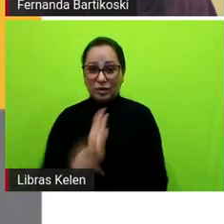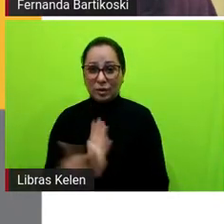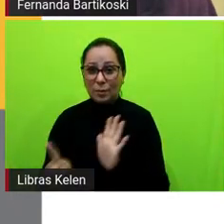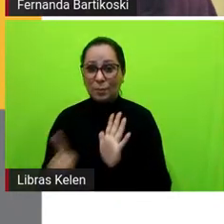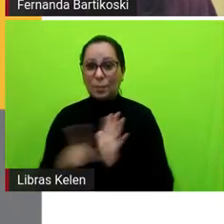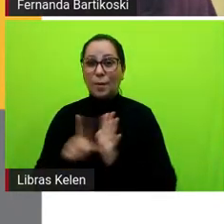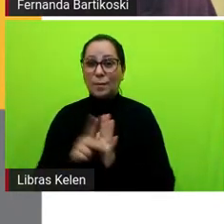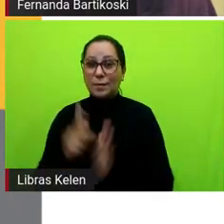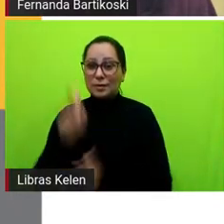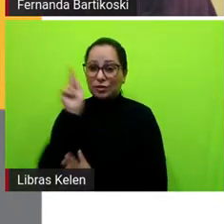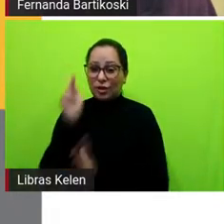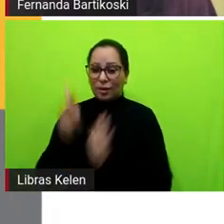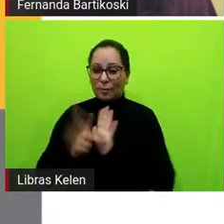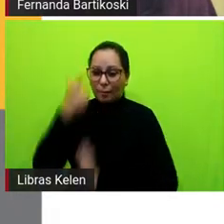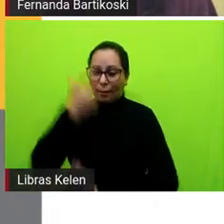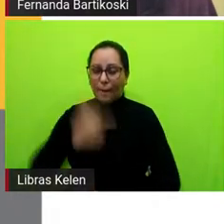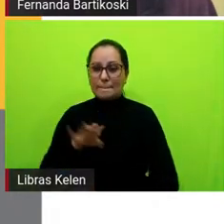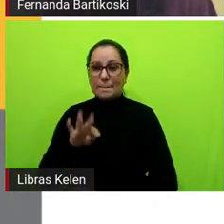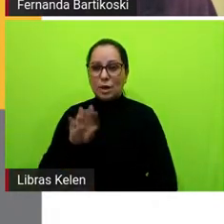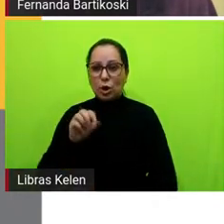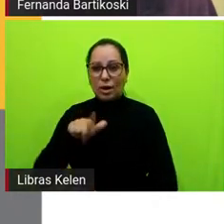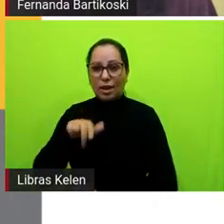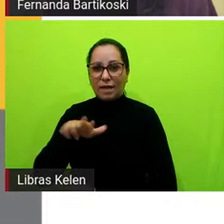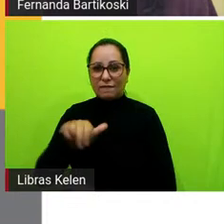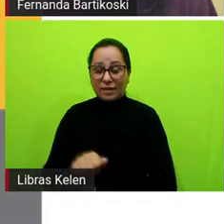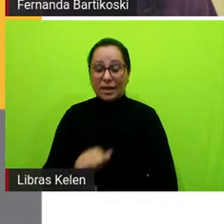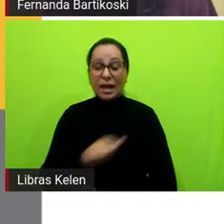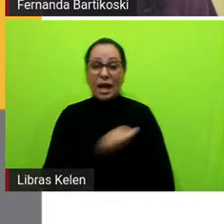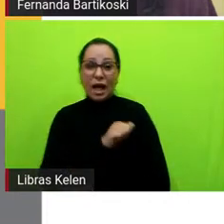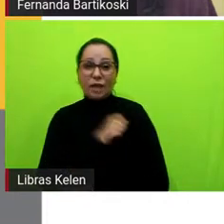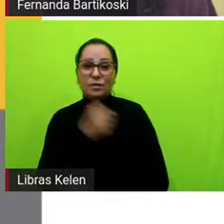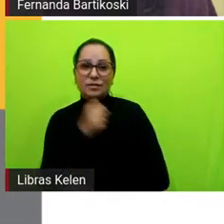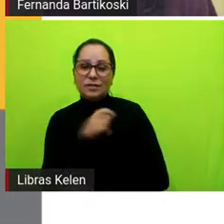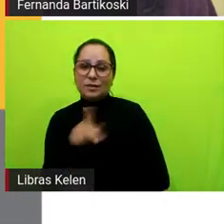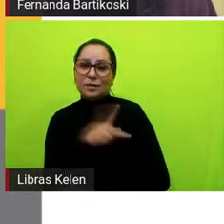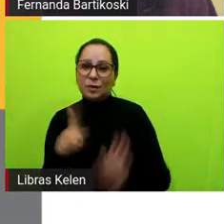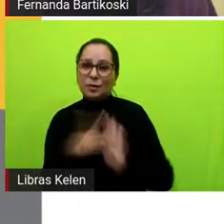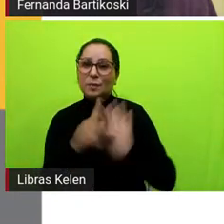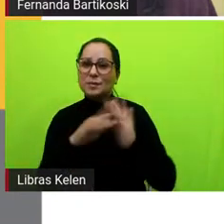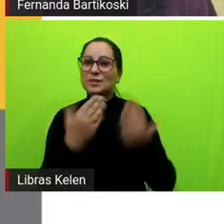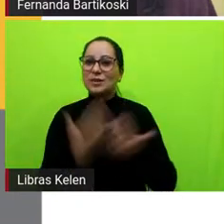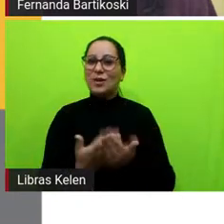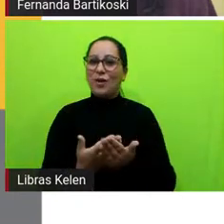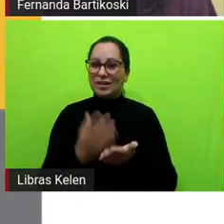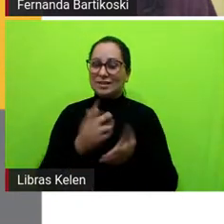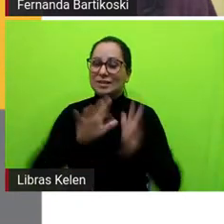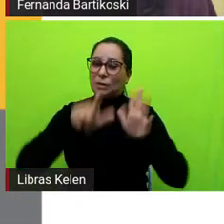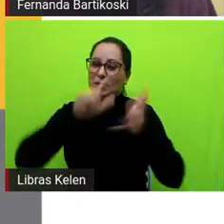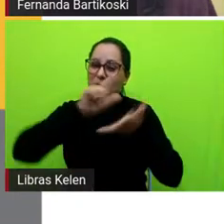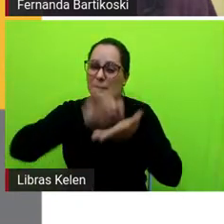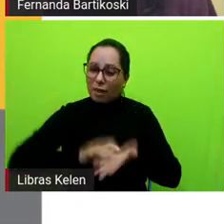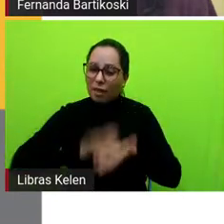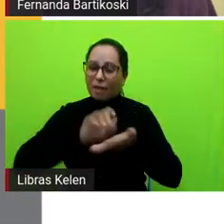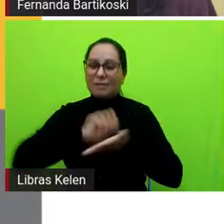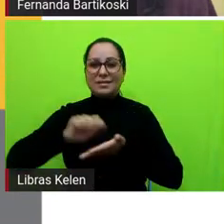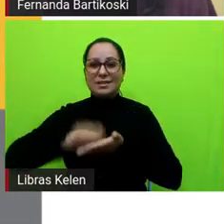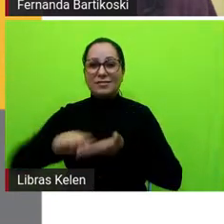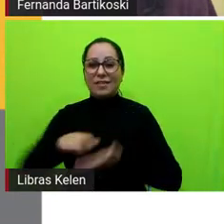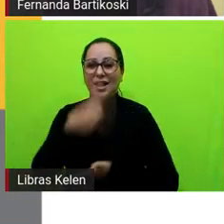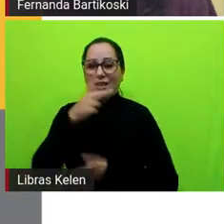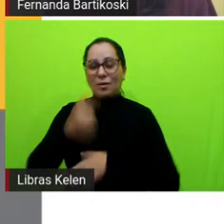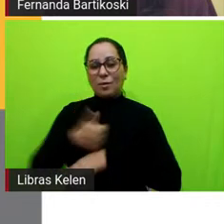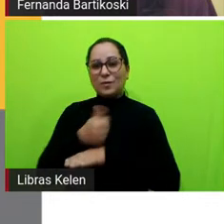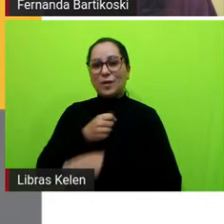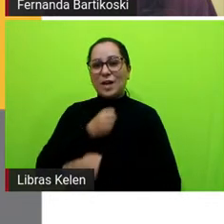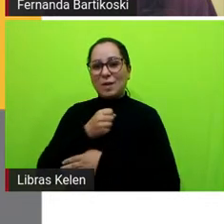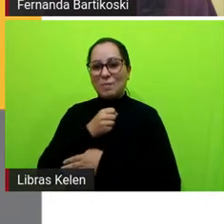os alunos entrevistaram professores da escola e escreveram a biografia da vida delas e assim eles foram repórteres por um